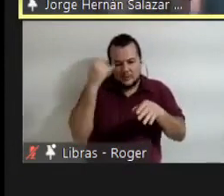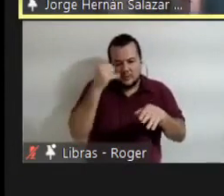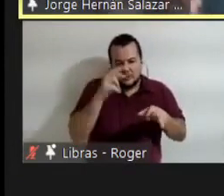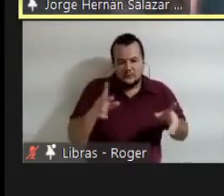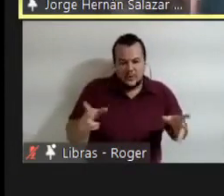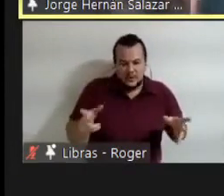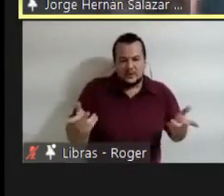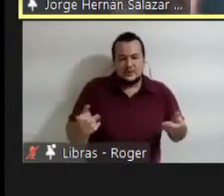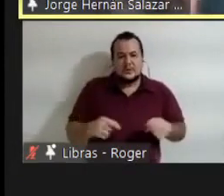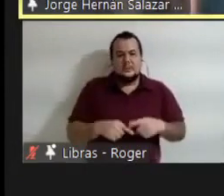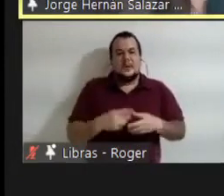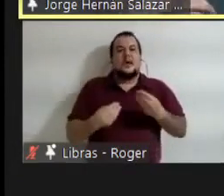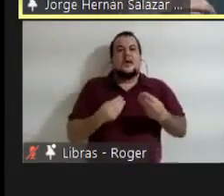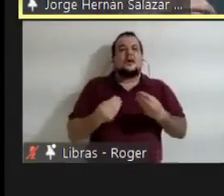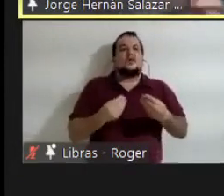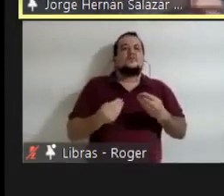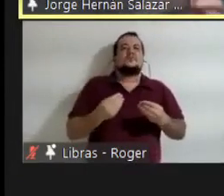cuidado